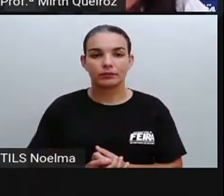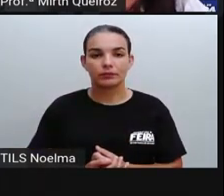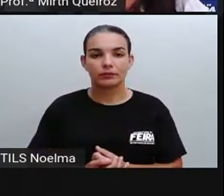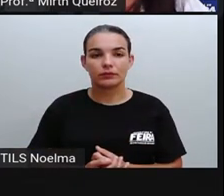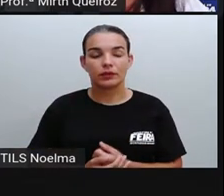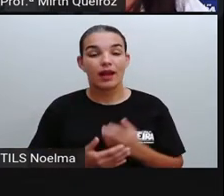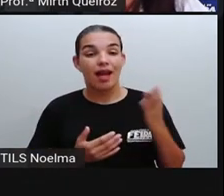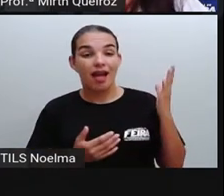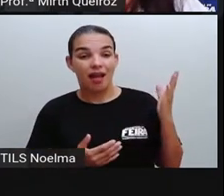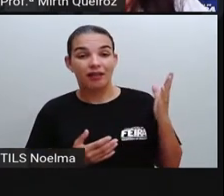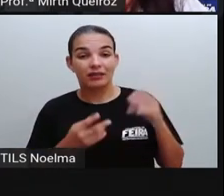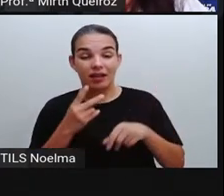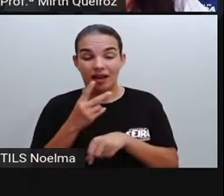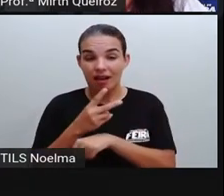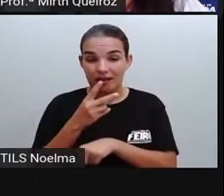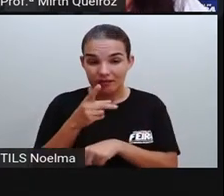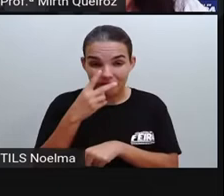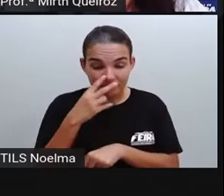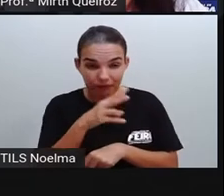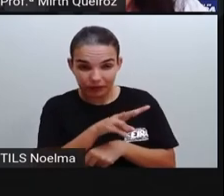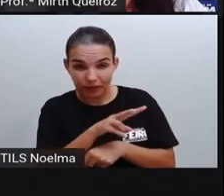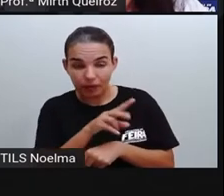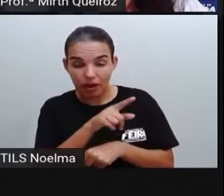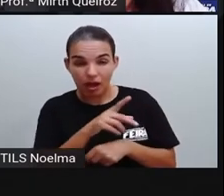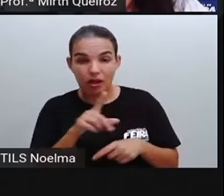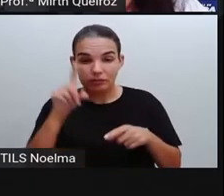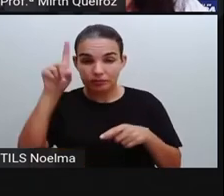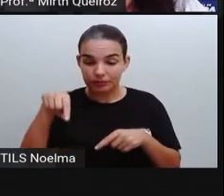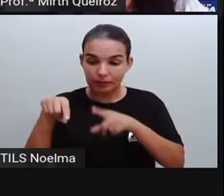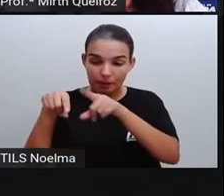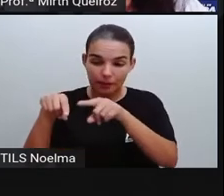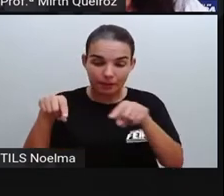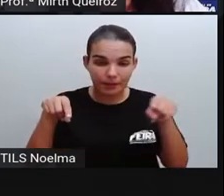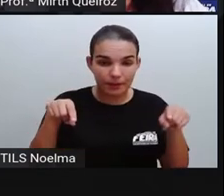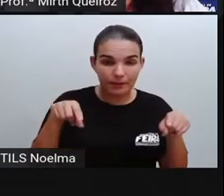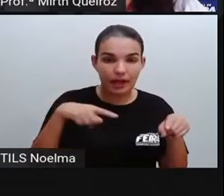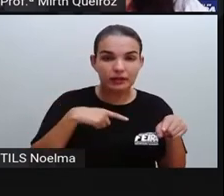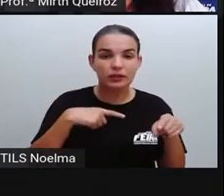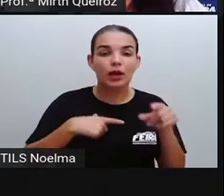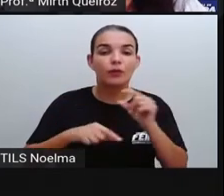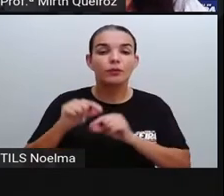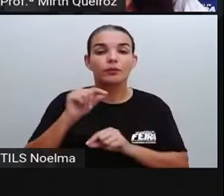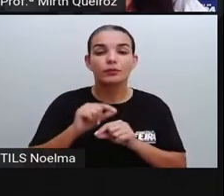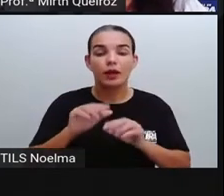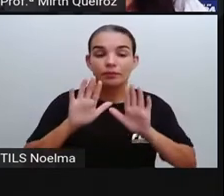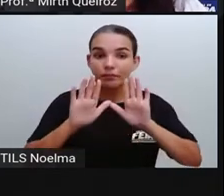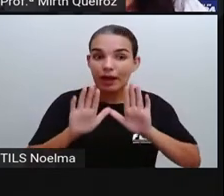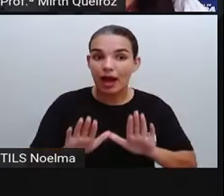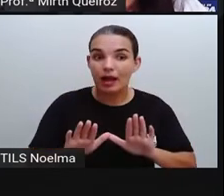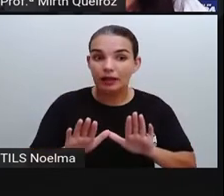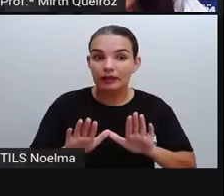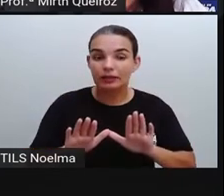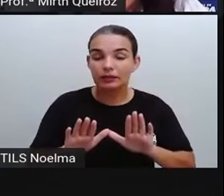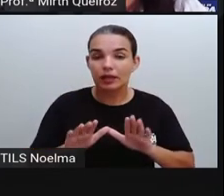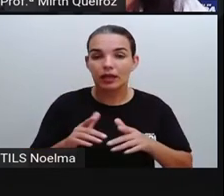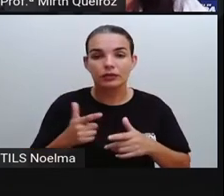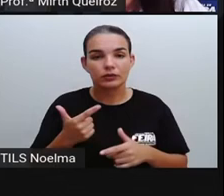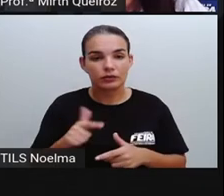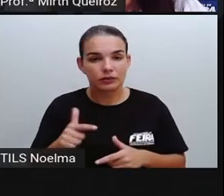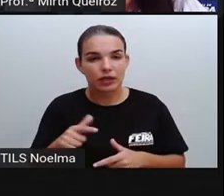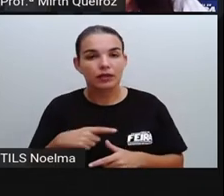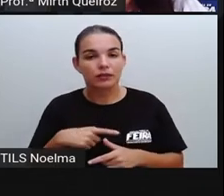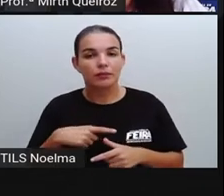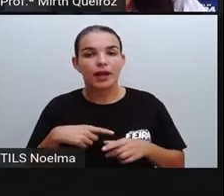Esse gráfico que a gente viu aqui, que é um tipo de infográfico, é um infográfico estático, certo? Nós também temos os